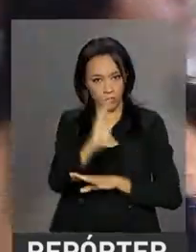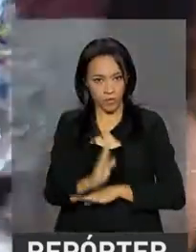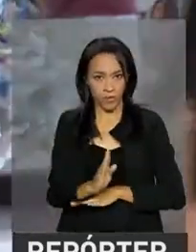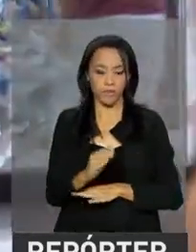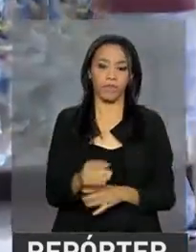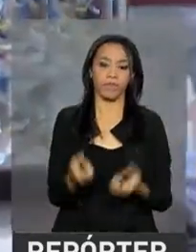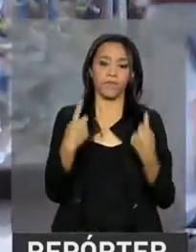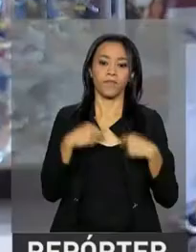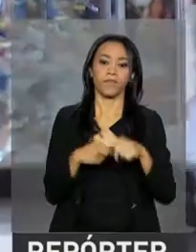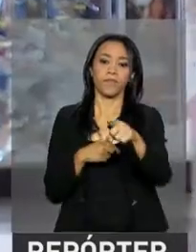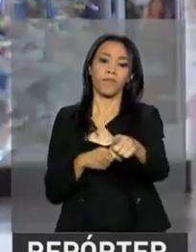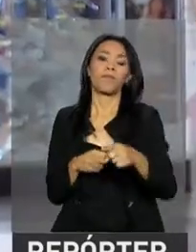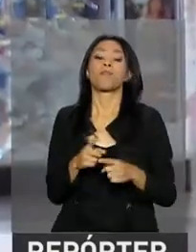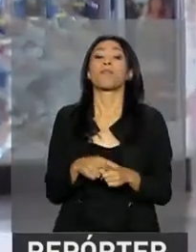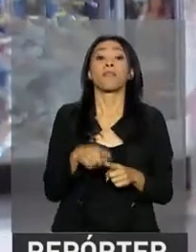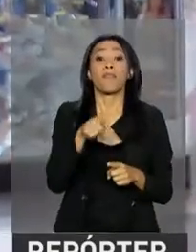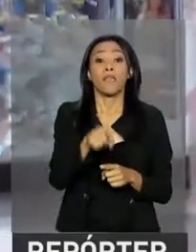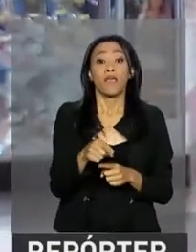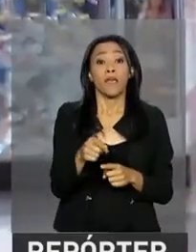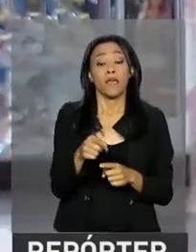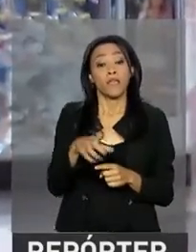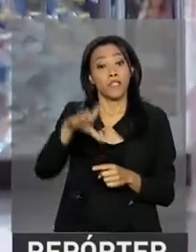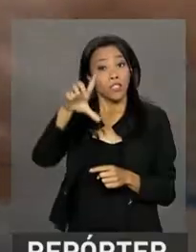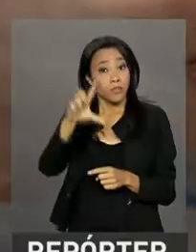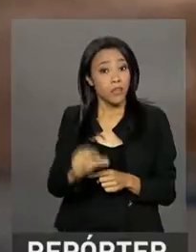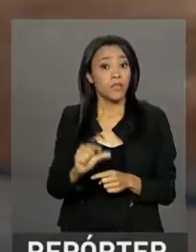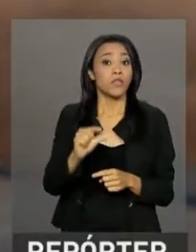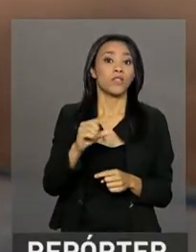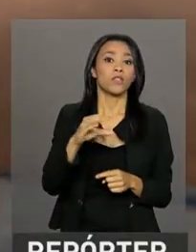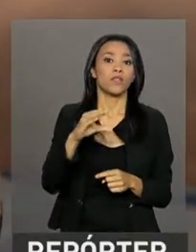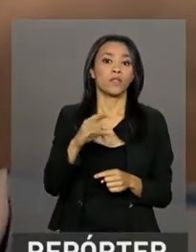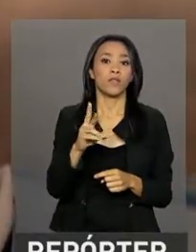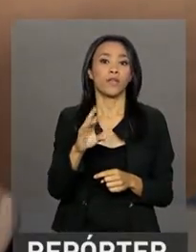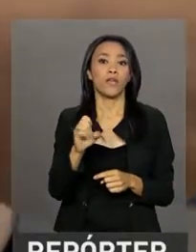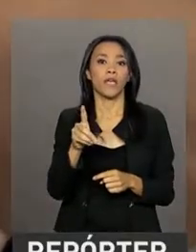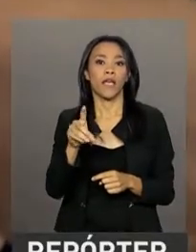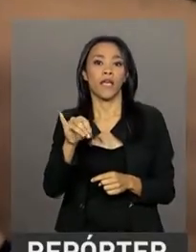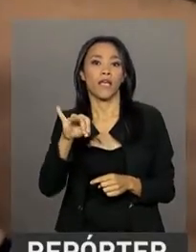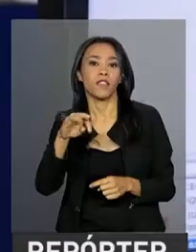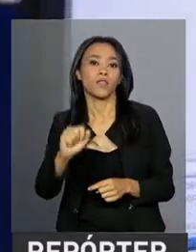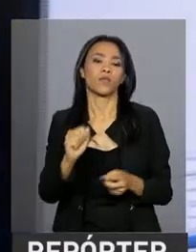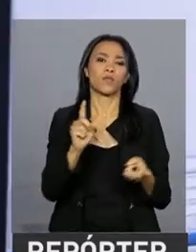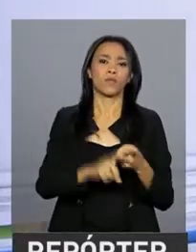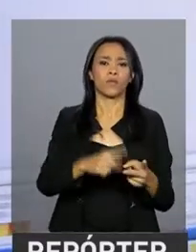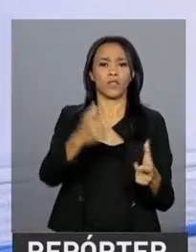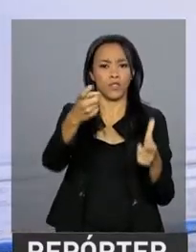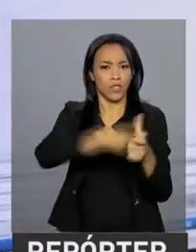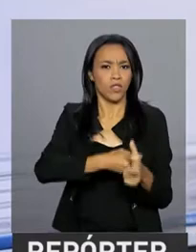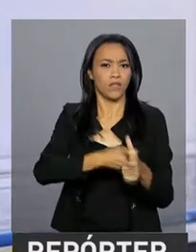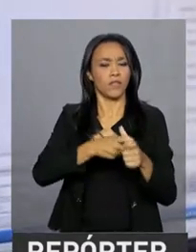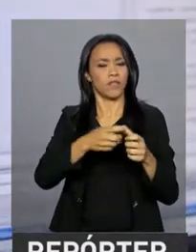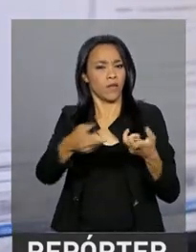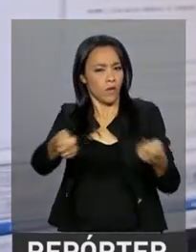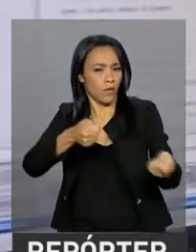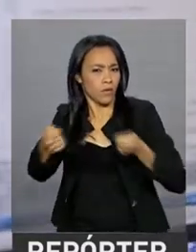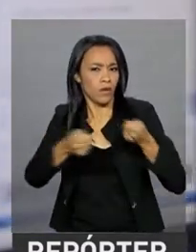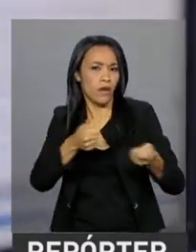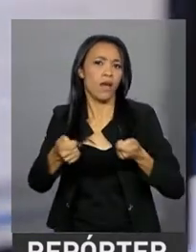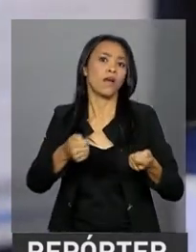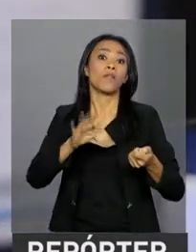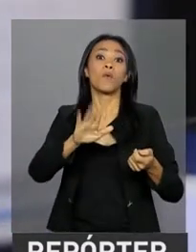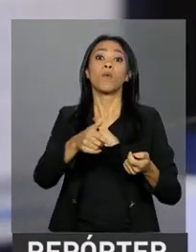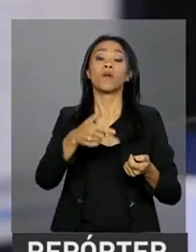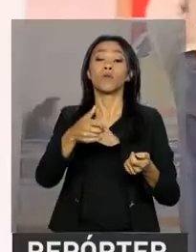Menos crédito para empresas e pessoas físicas. Inadimplência estável no país quando o atraso no pagamento supera